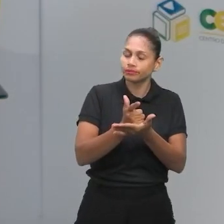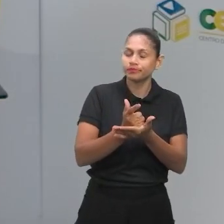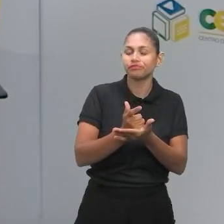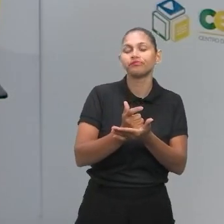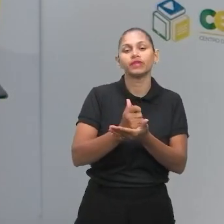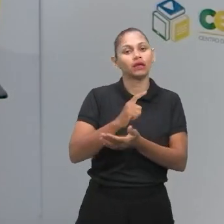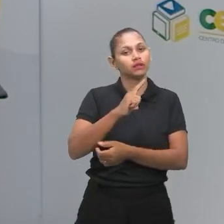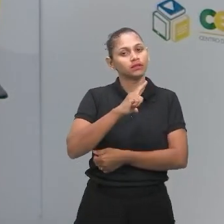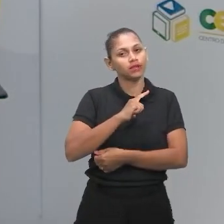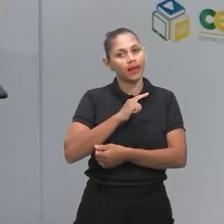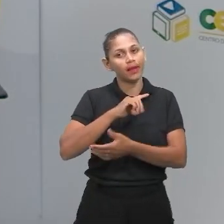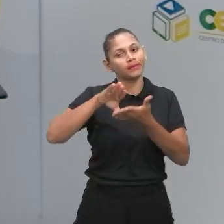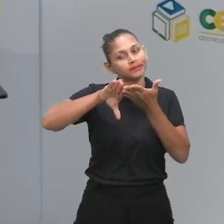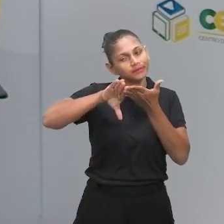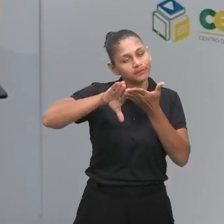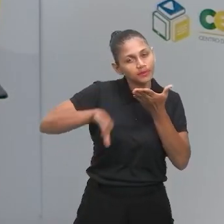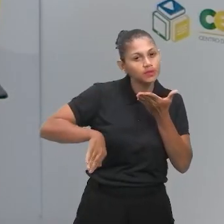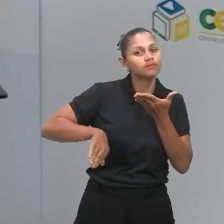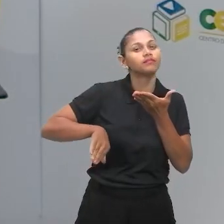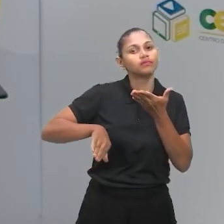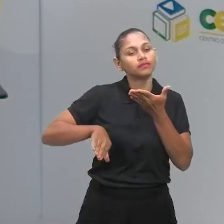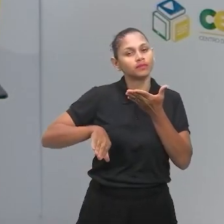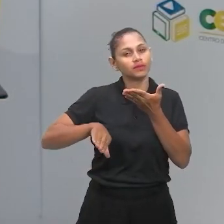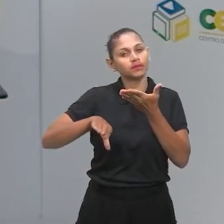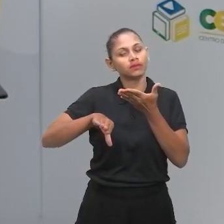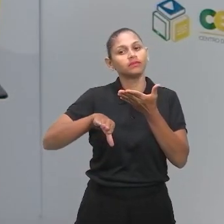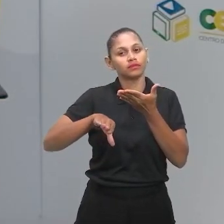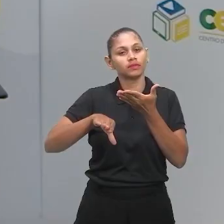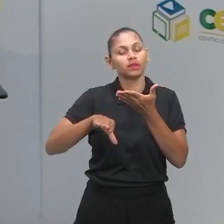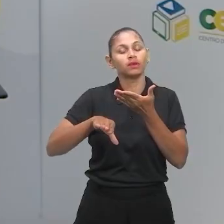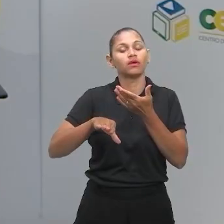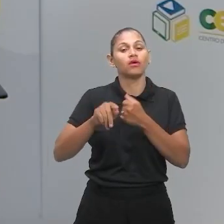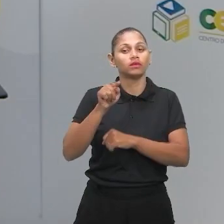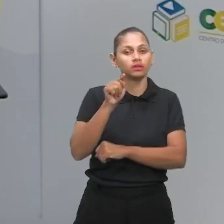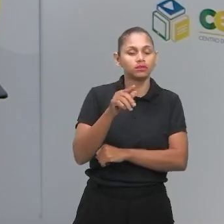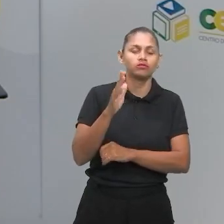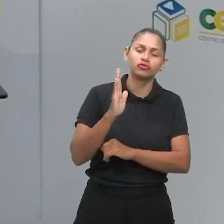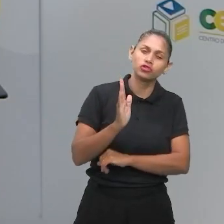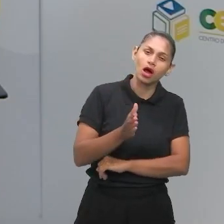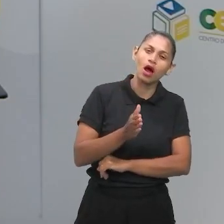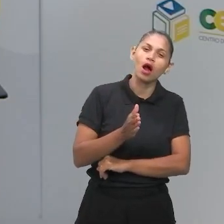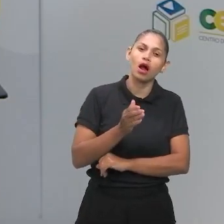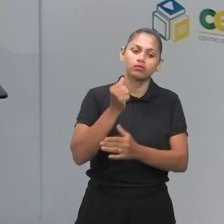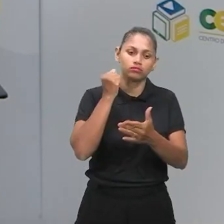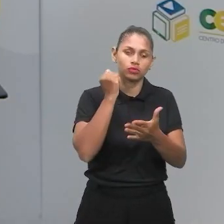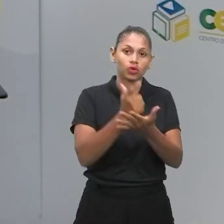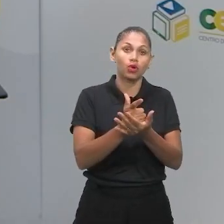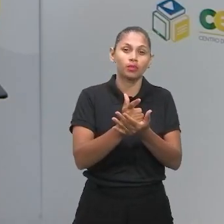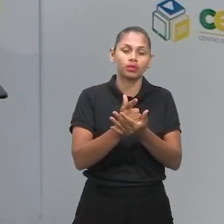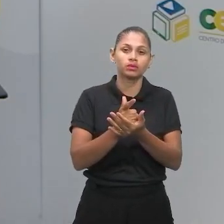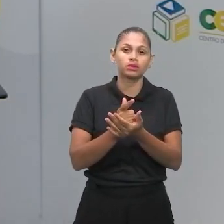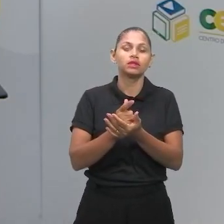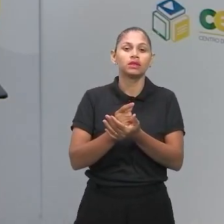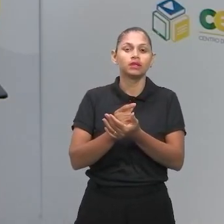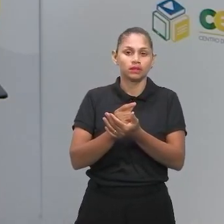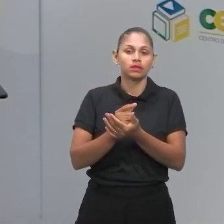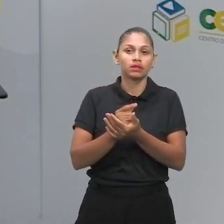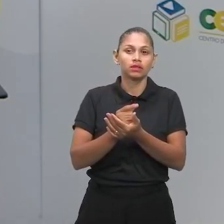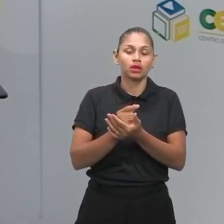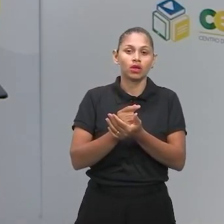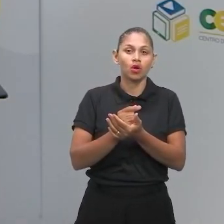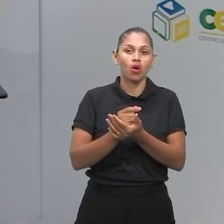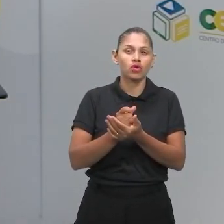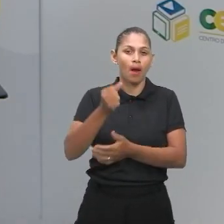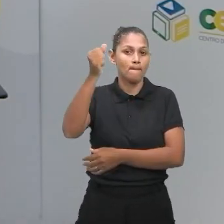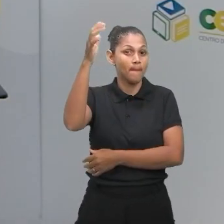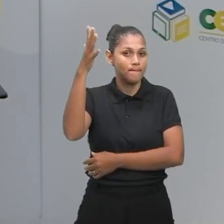desconto, né? Quem já comprou ou se desesperou para comprar no dia da Black Friday, né? Que